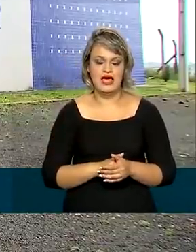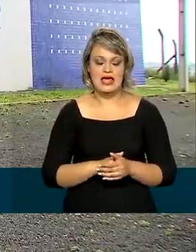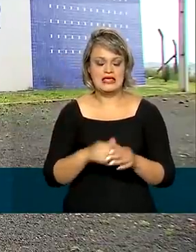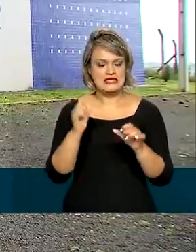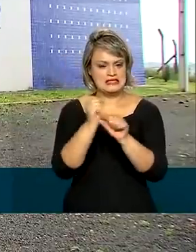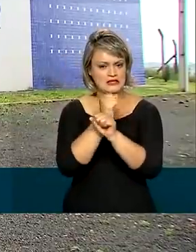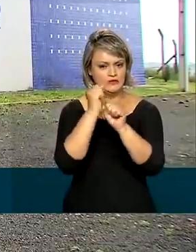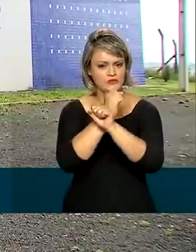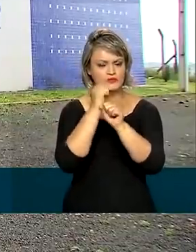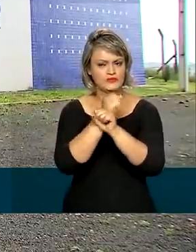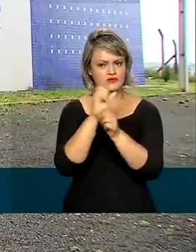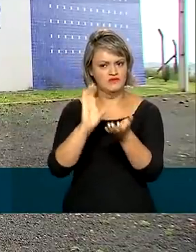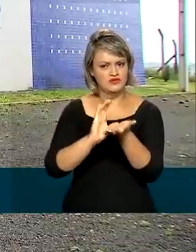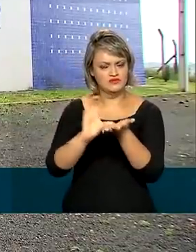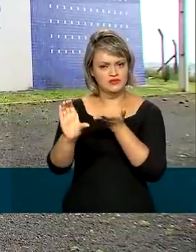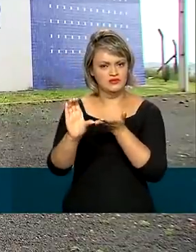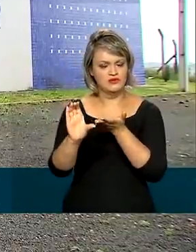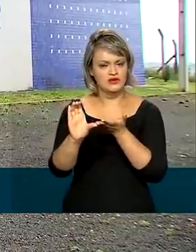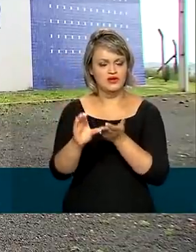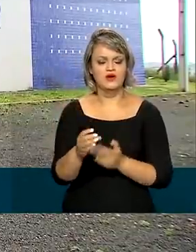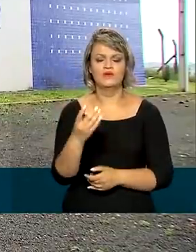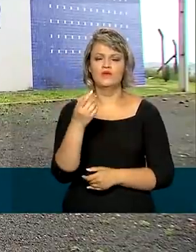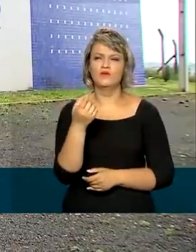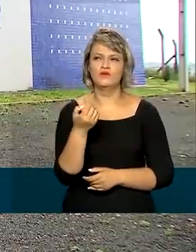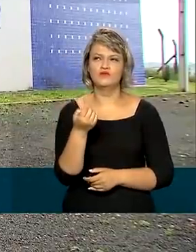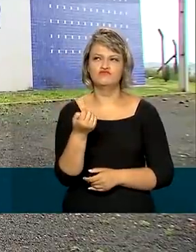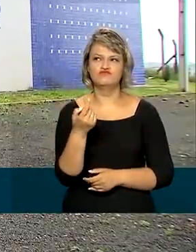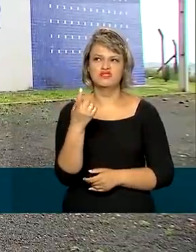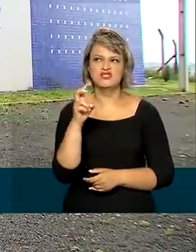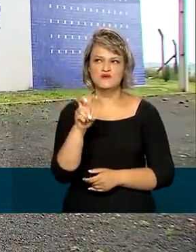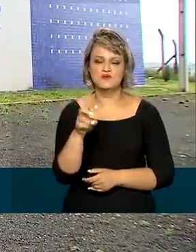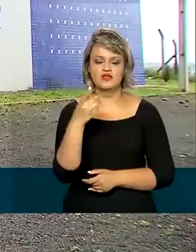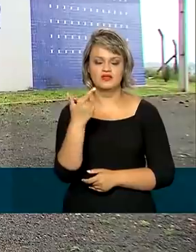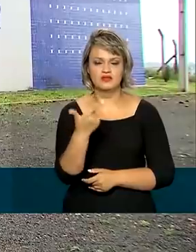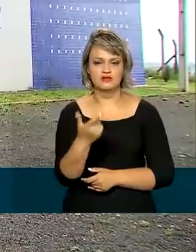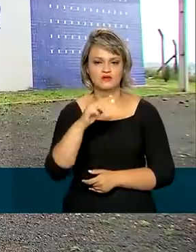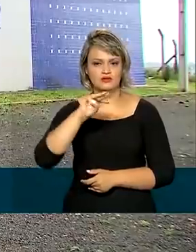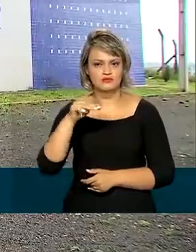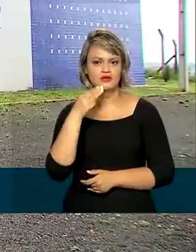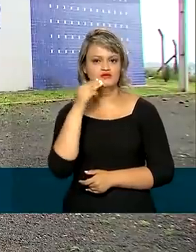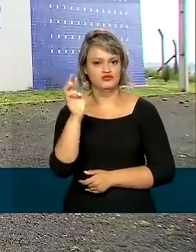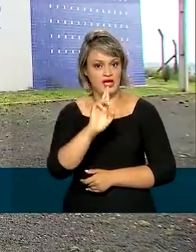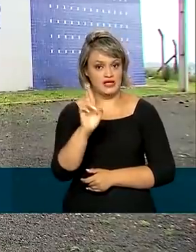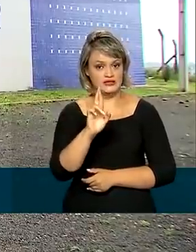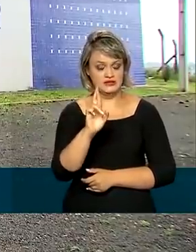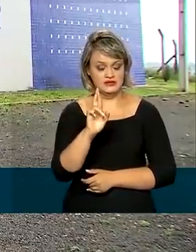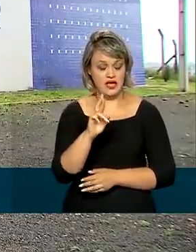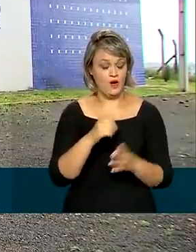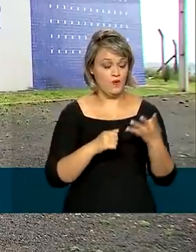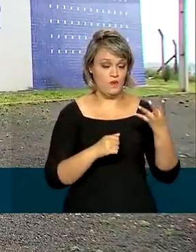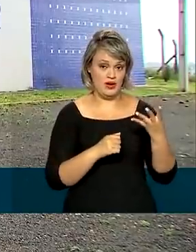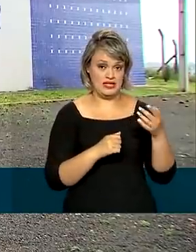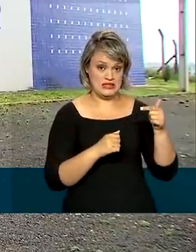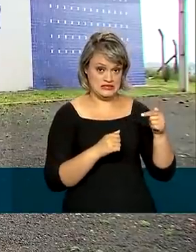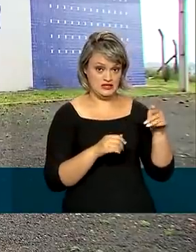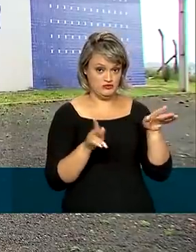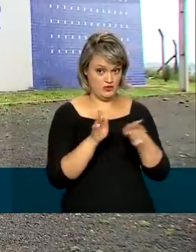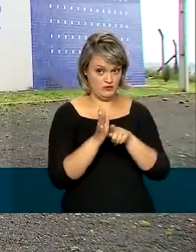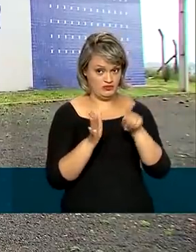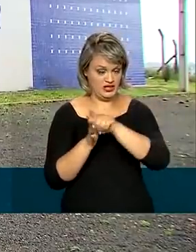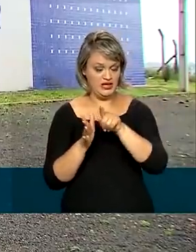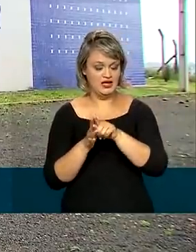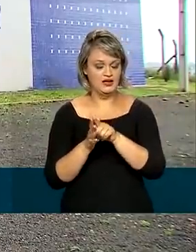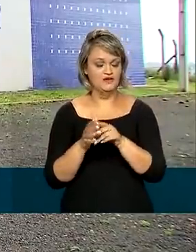empreendimento recebeu investimentos de quase 52 milhões de reais. Destes, 47 milhões em